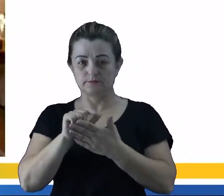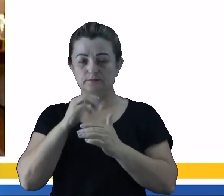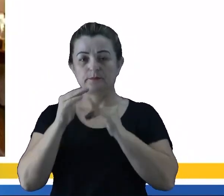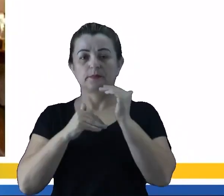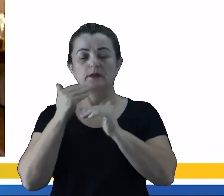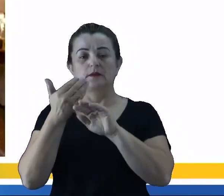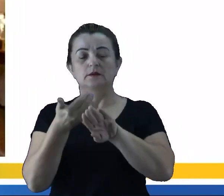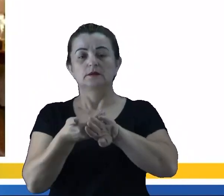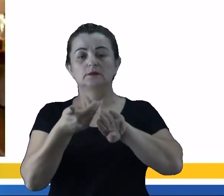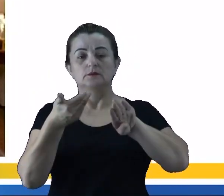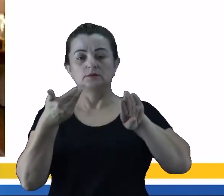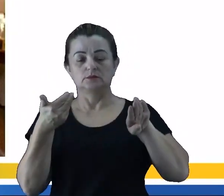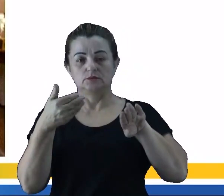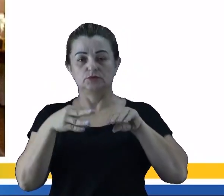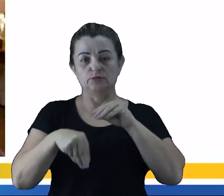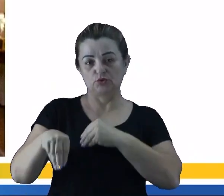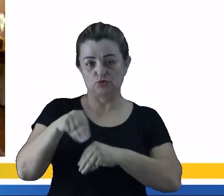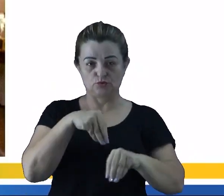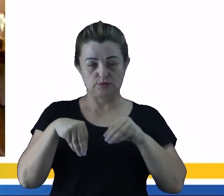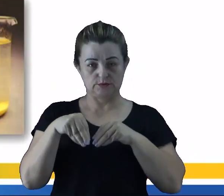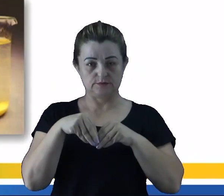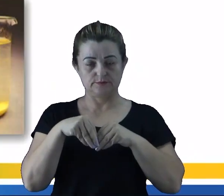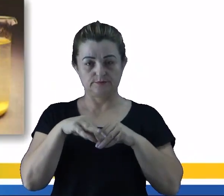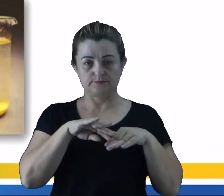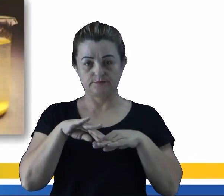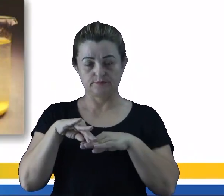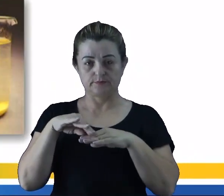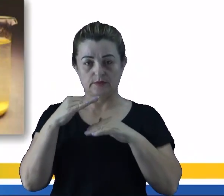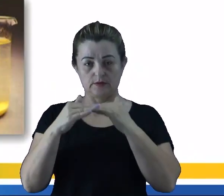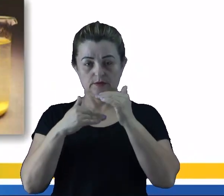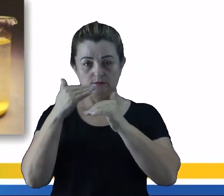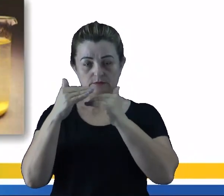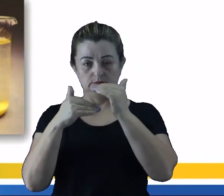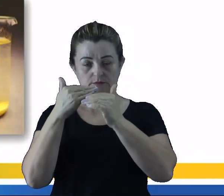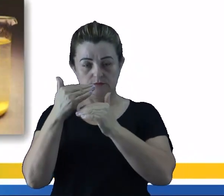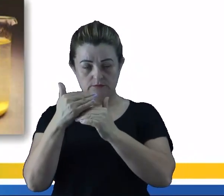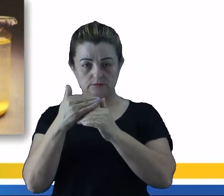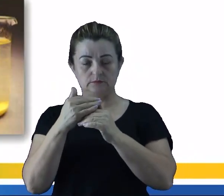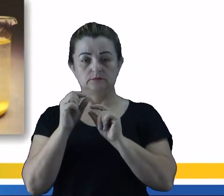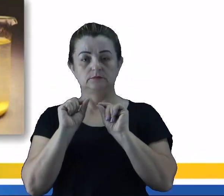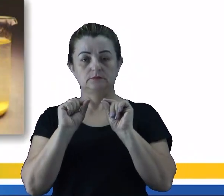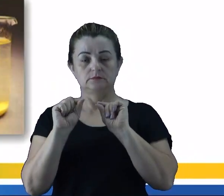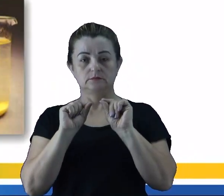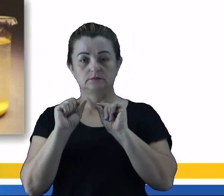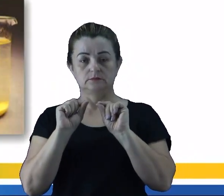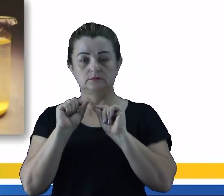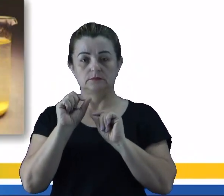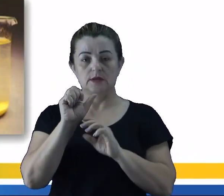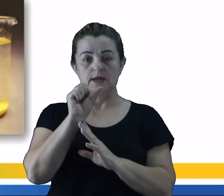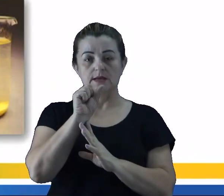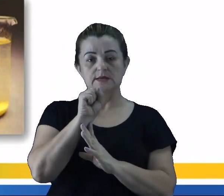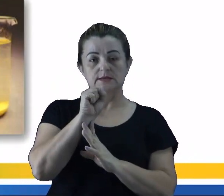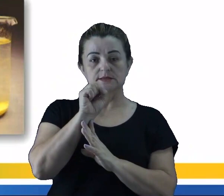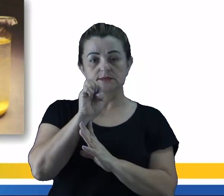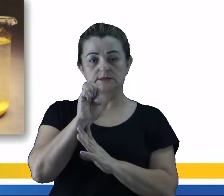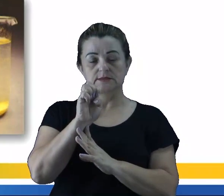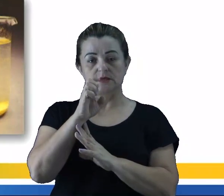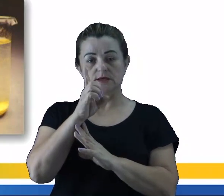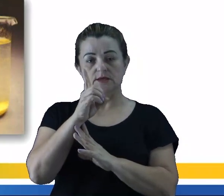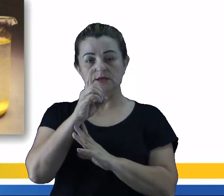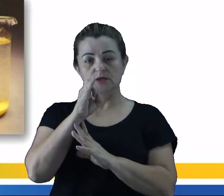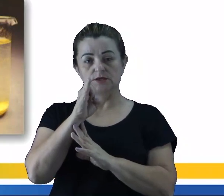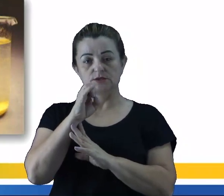de separação de misturas. O nosso próximo processo de separação de misturas é a sedimentação ou